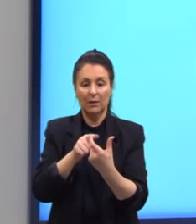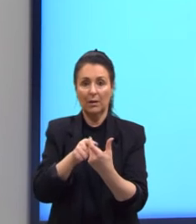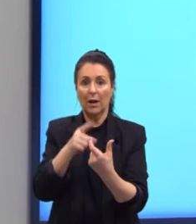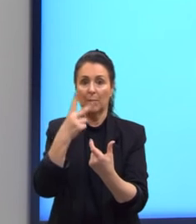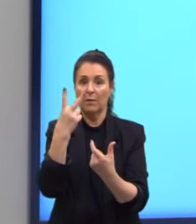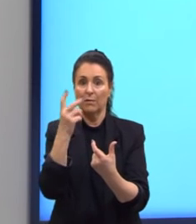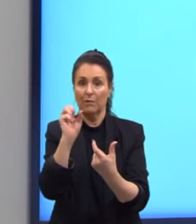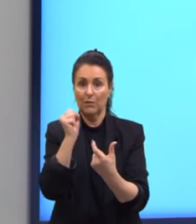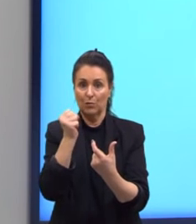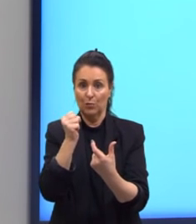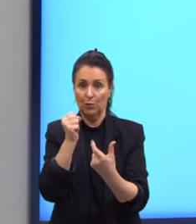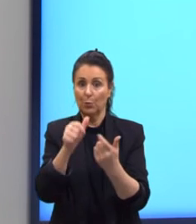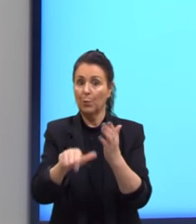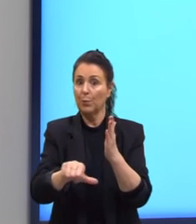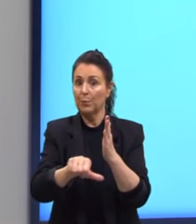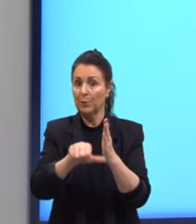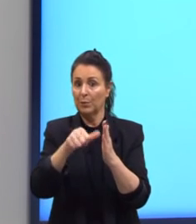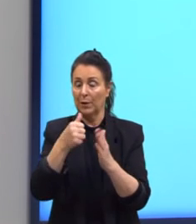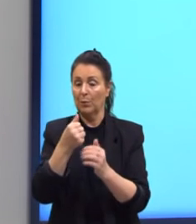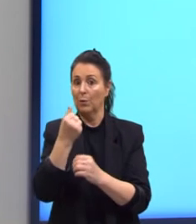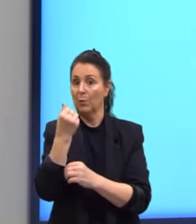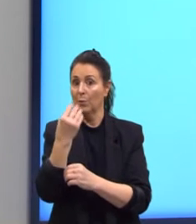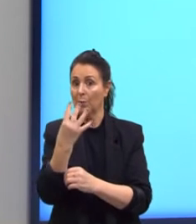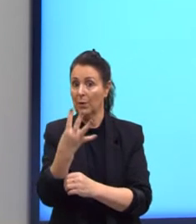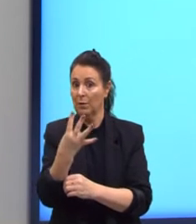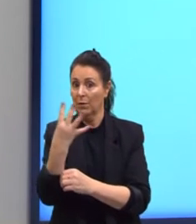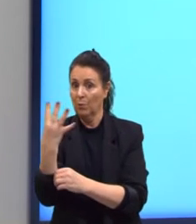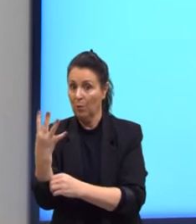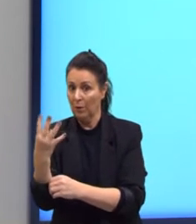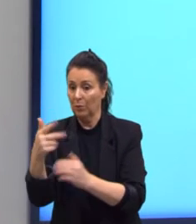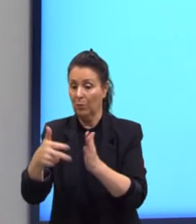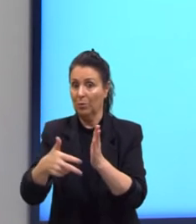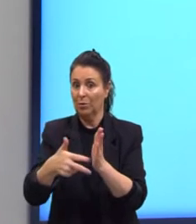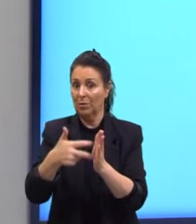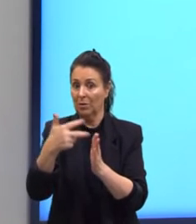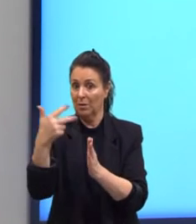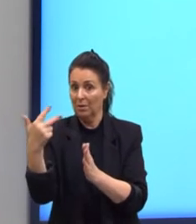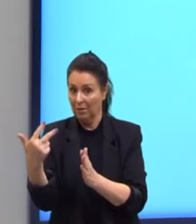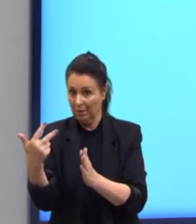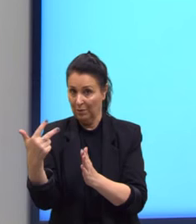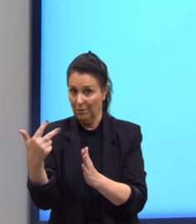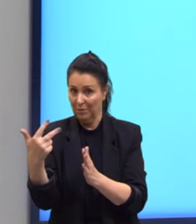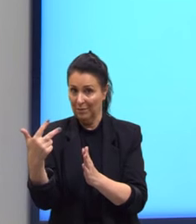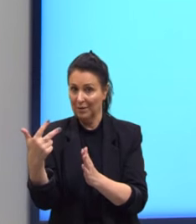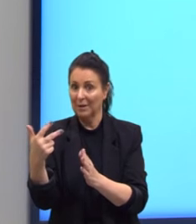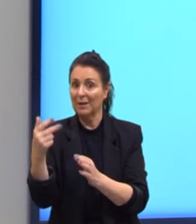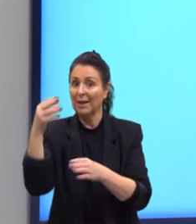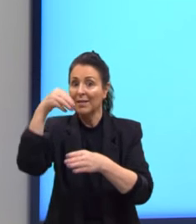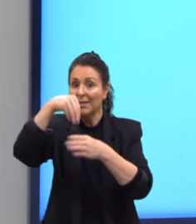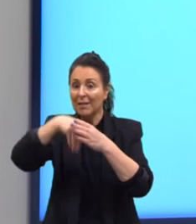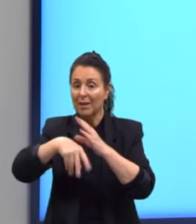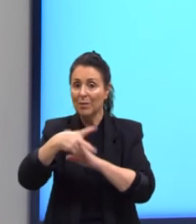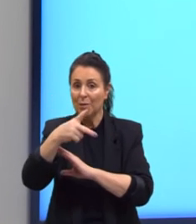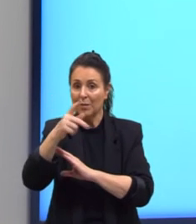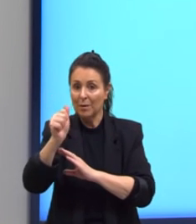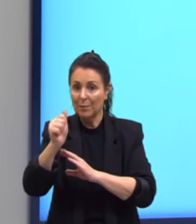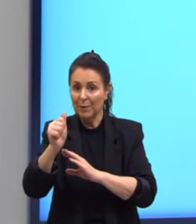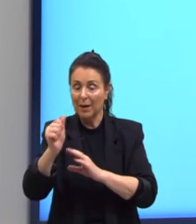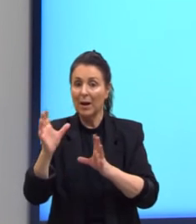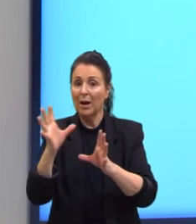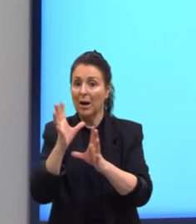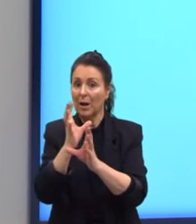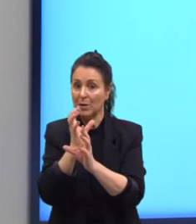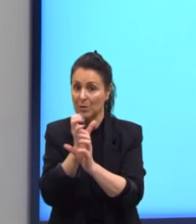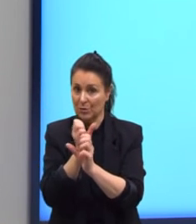no primeiro ali e 44 no terceiro termo que nós pegamos da PA. a soma aritmética é